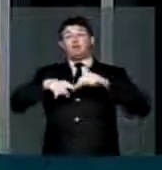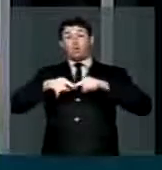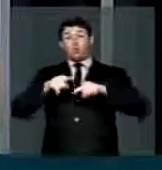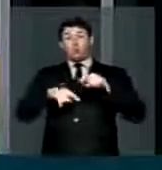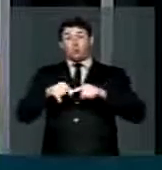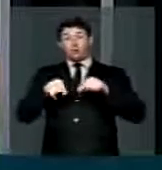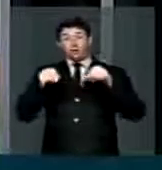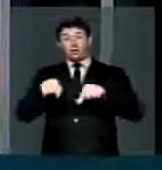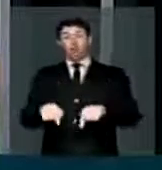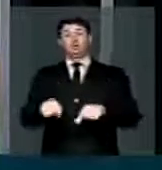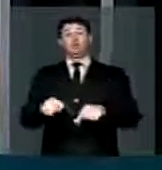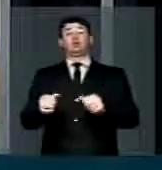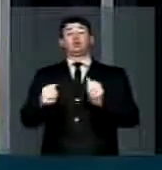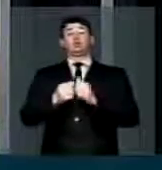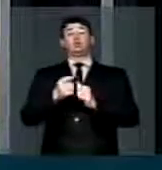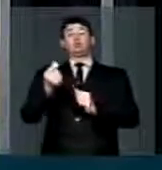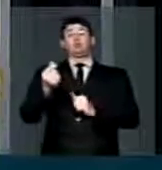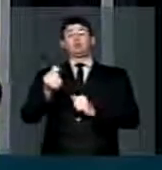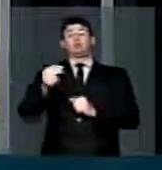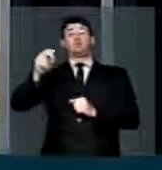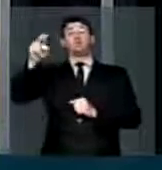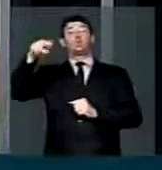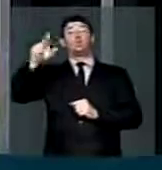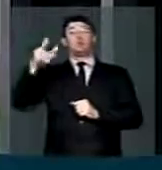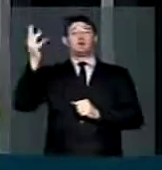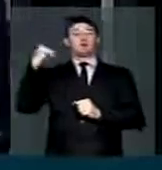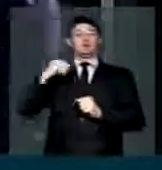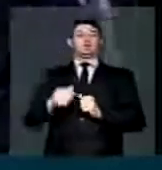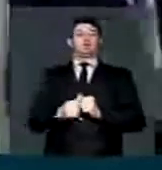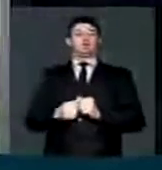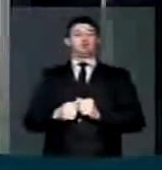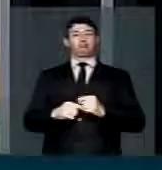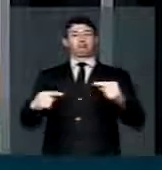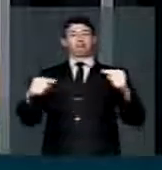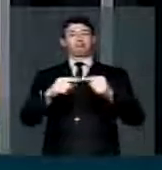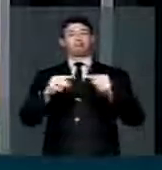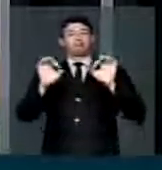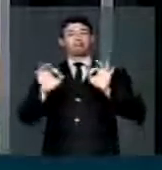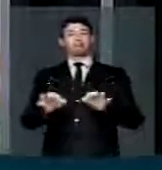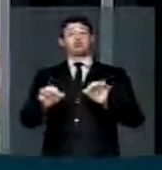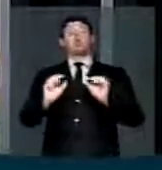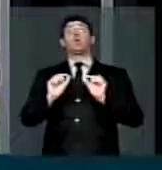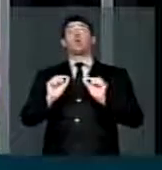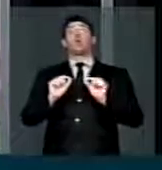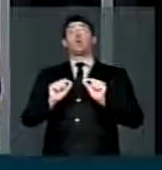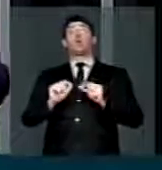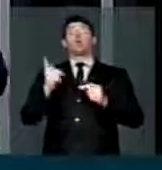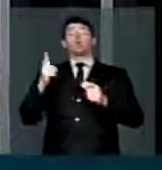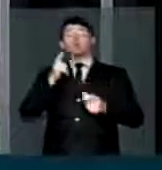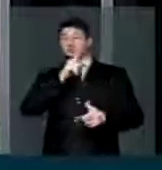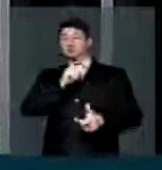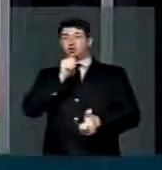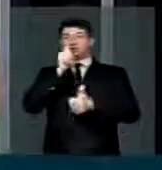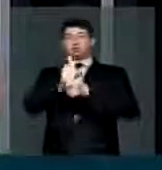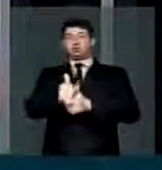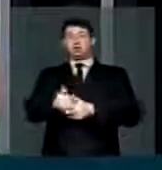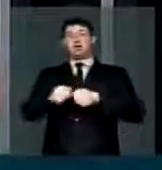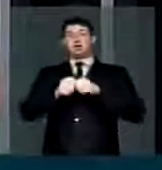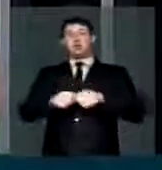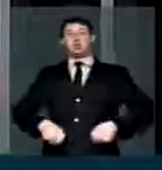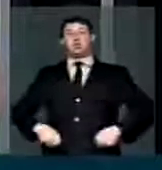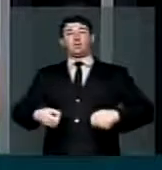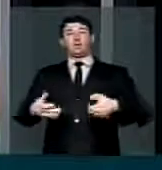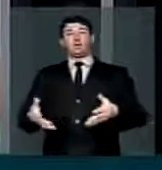com o preço que nunca é condizente com aquilo para cobrir as despesas